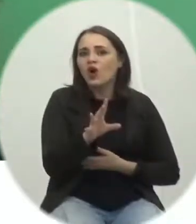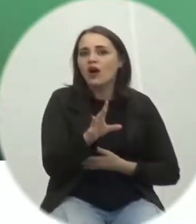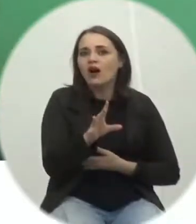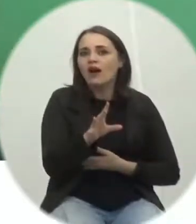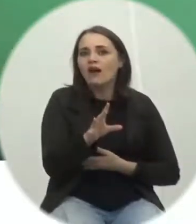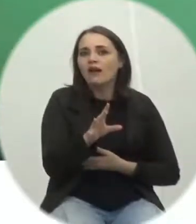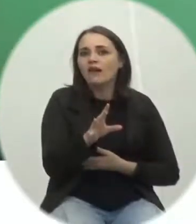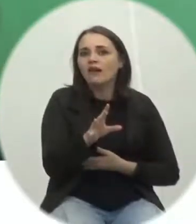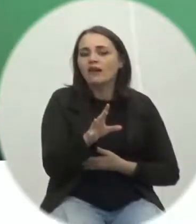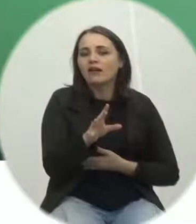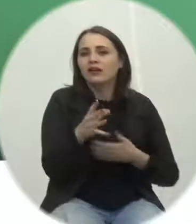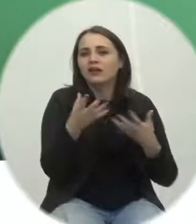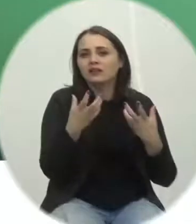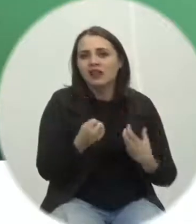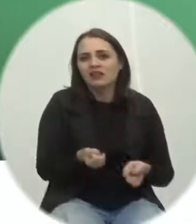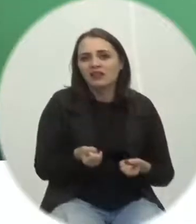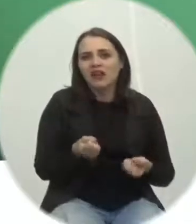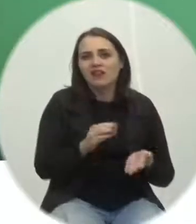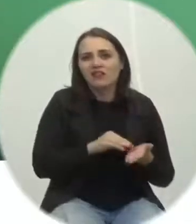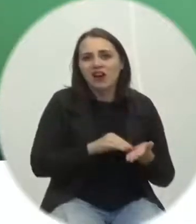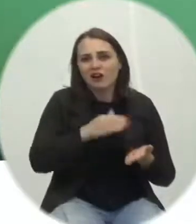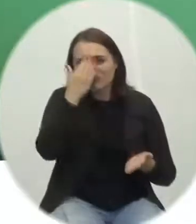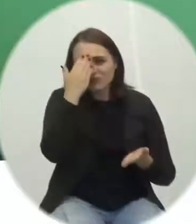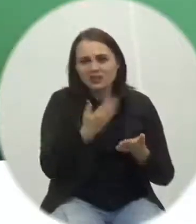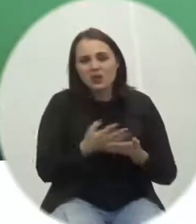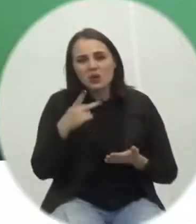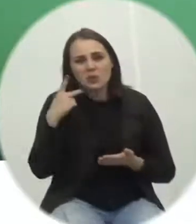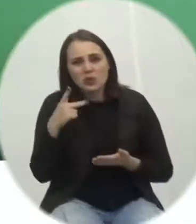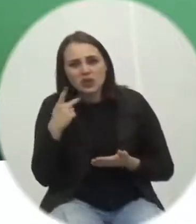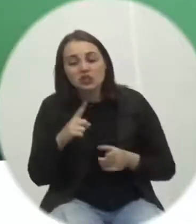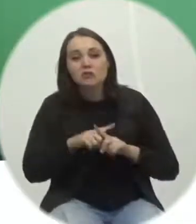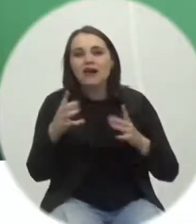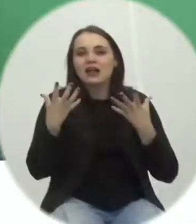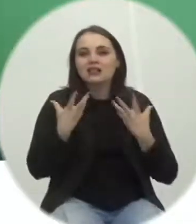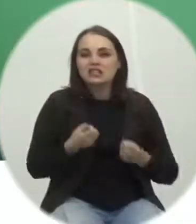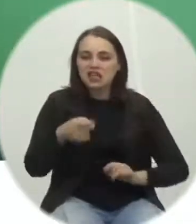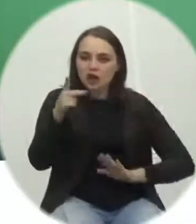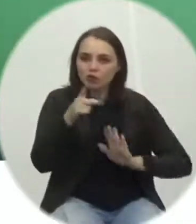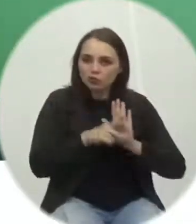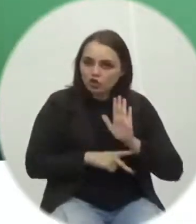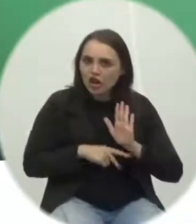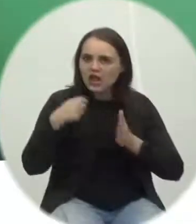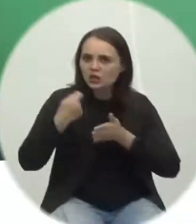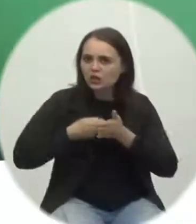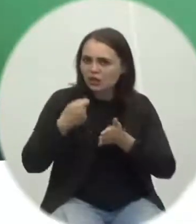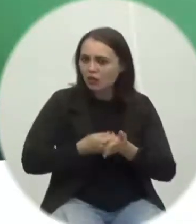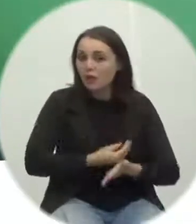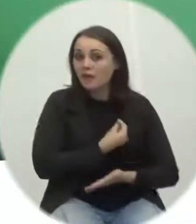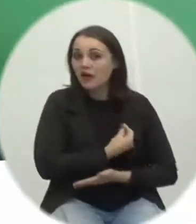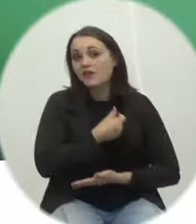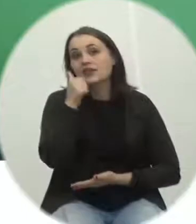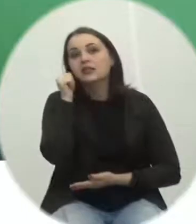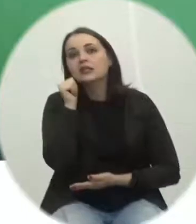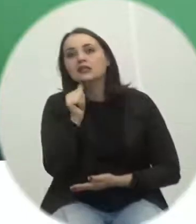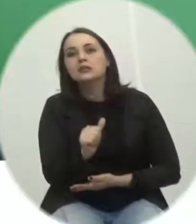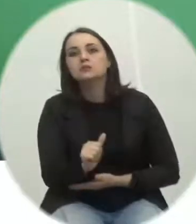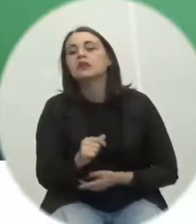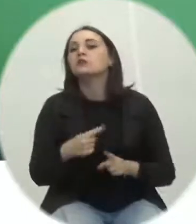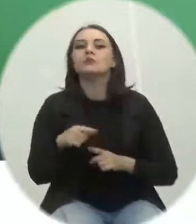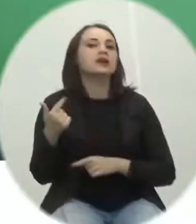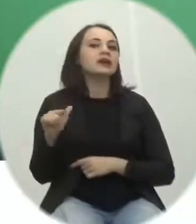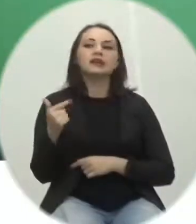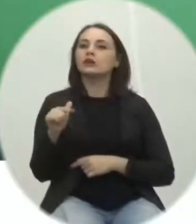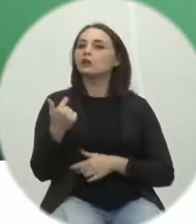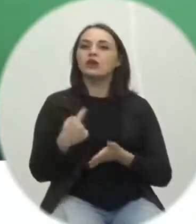imaturidade política de um ou outro, mas sim aprovar um projeto que defende a vida das mulheres. porque não temos